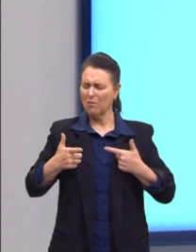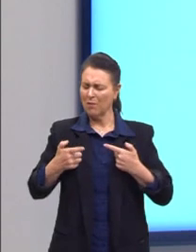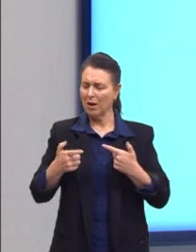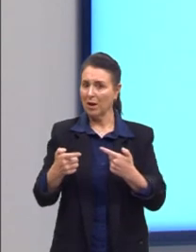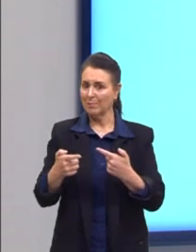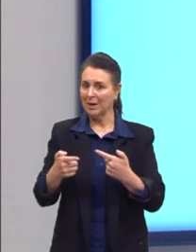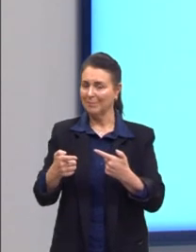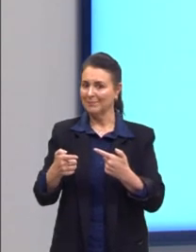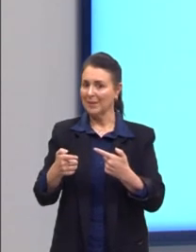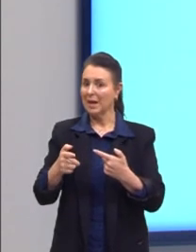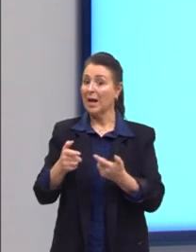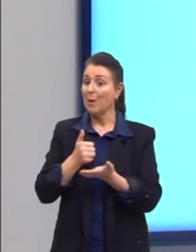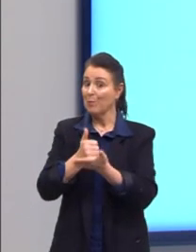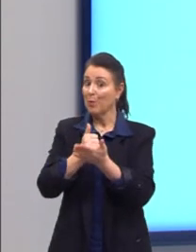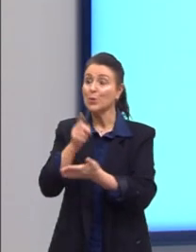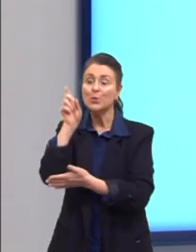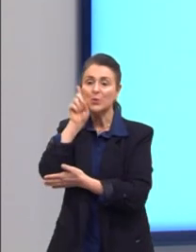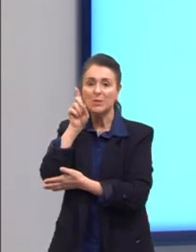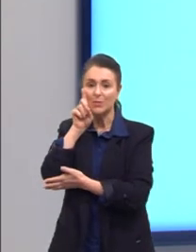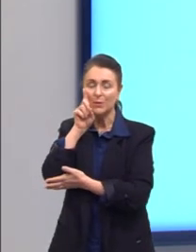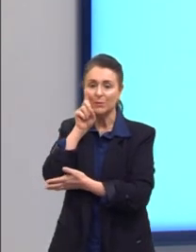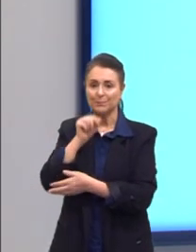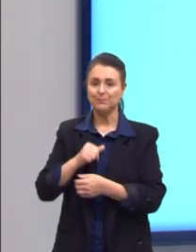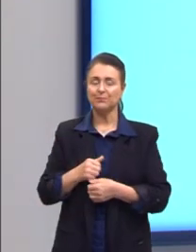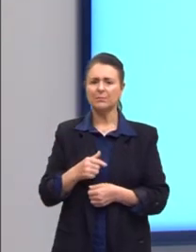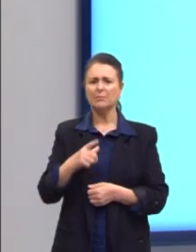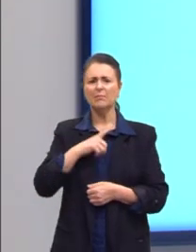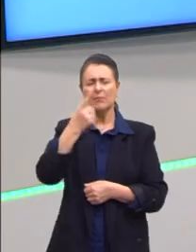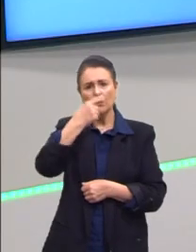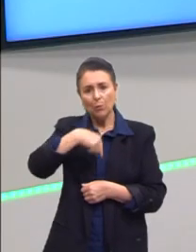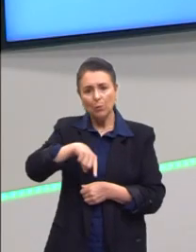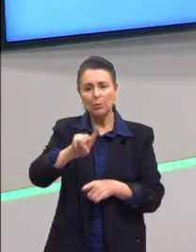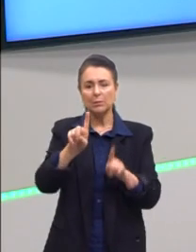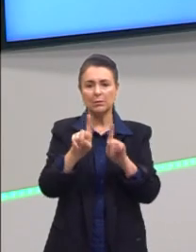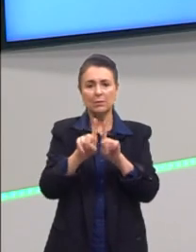Unidos, entre outras coisas. Existem outras